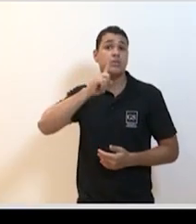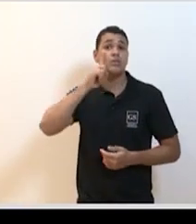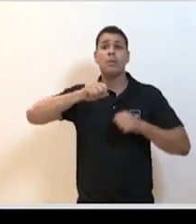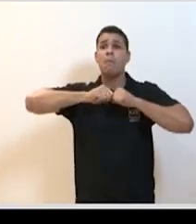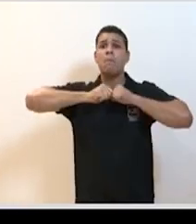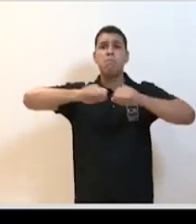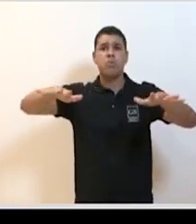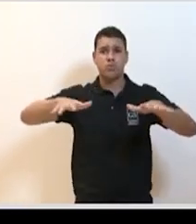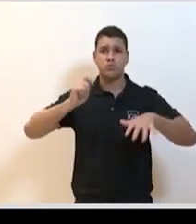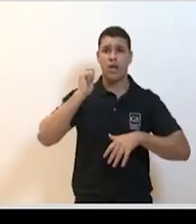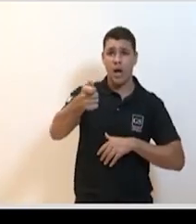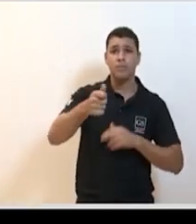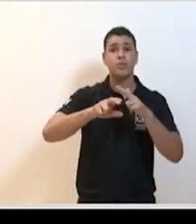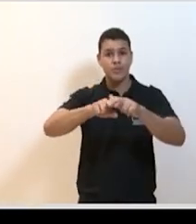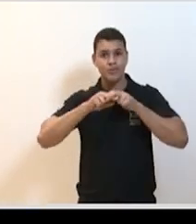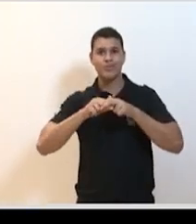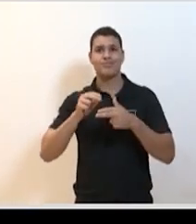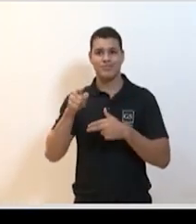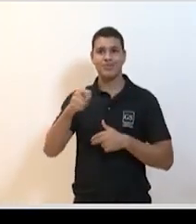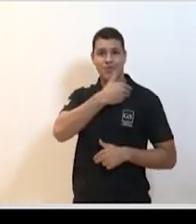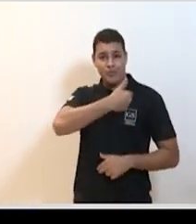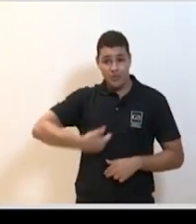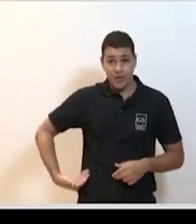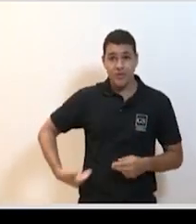agora as lideranças do país, o Executivo,